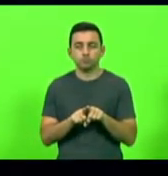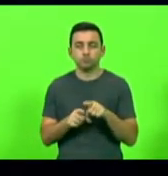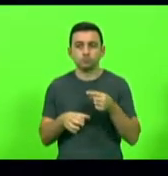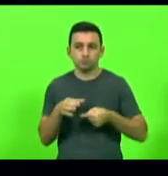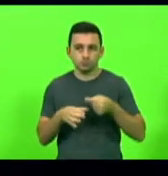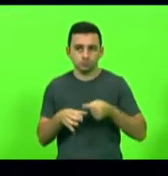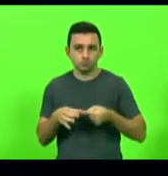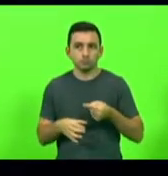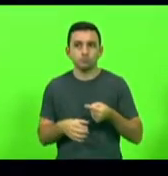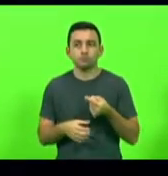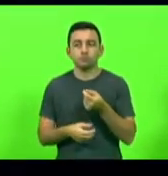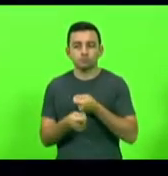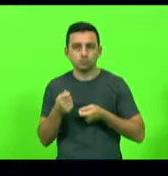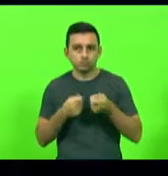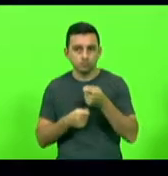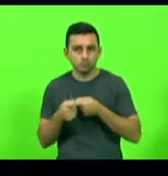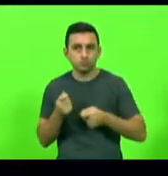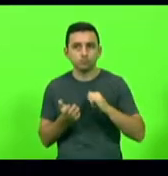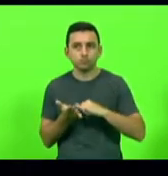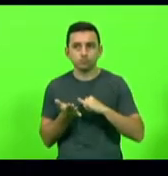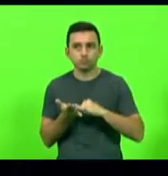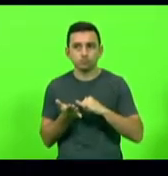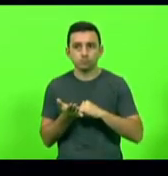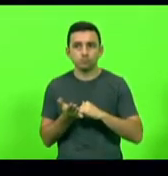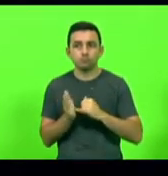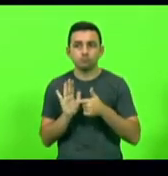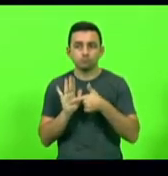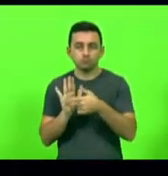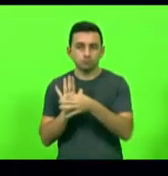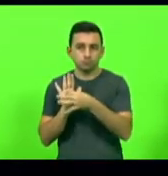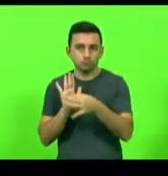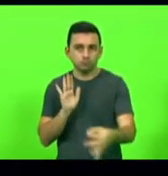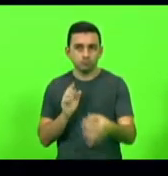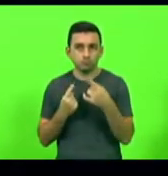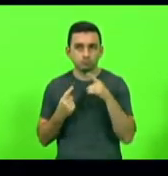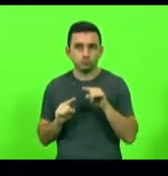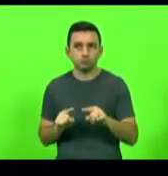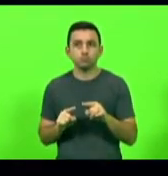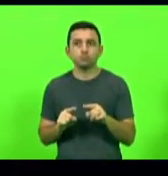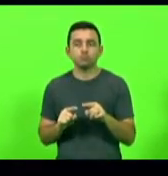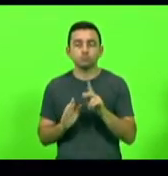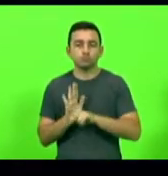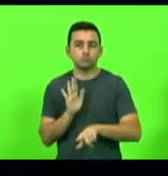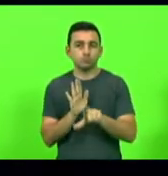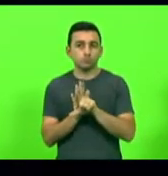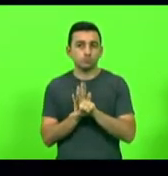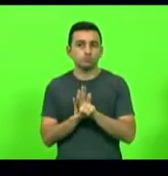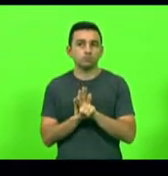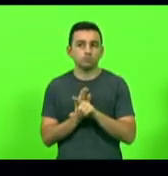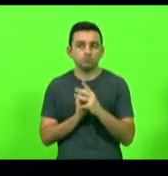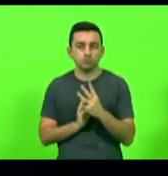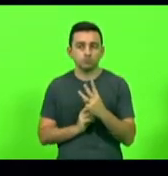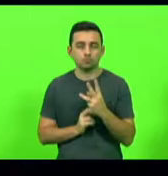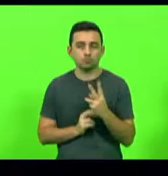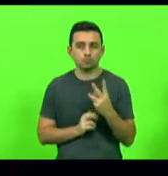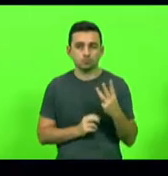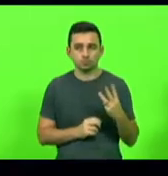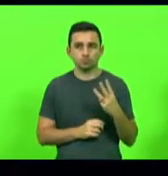e Tributação apresentou o parecer contrário ao projeto de lei 323-2021.